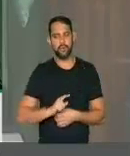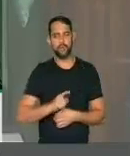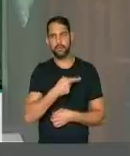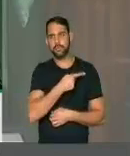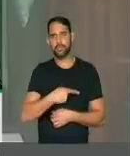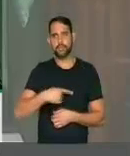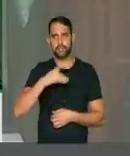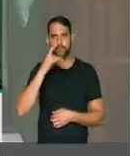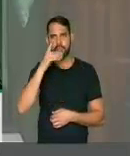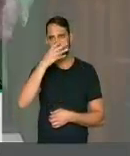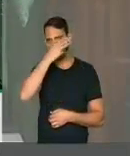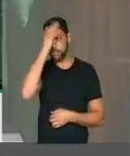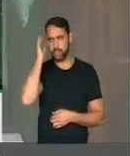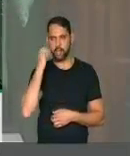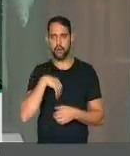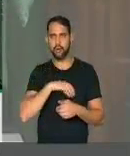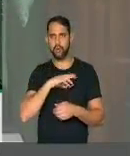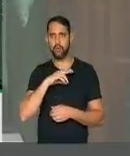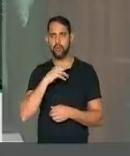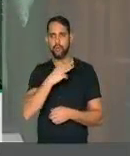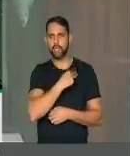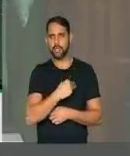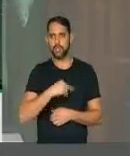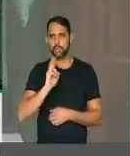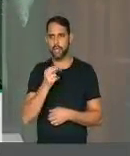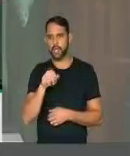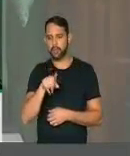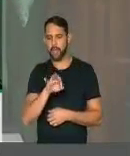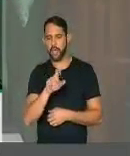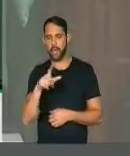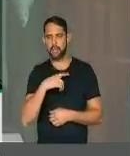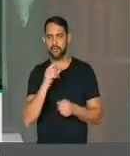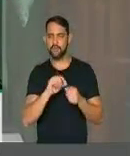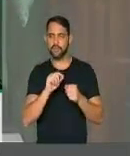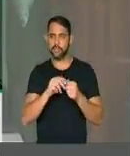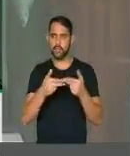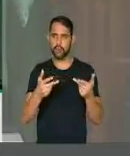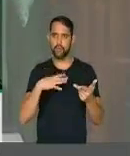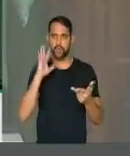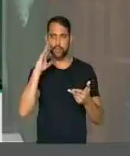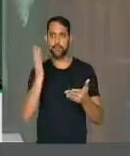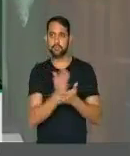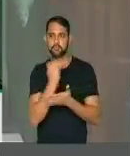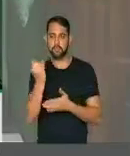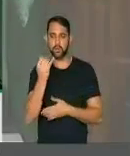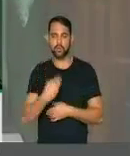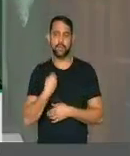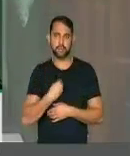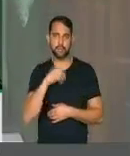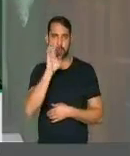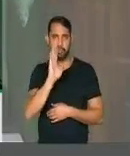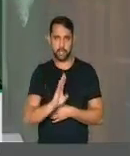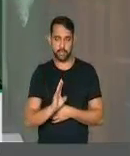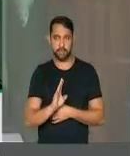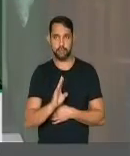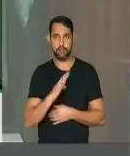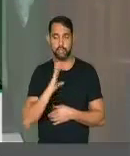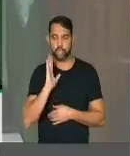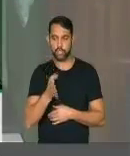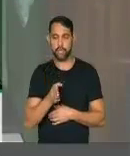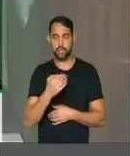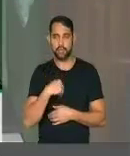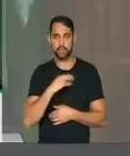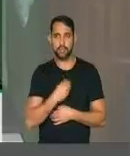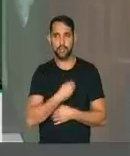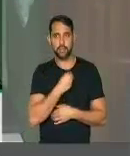presidente Temer, a equipe econômica, o ministro Henrique Meirelles, vem tomando medidas importantes. O Brasil já